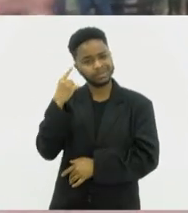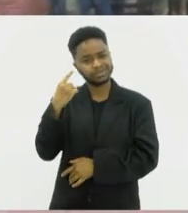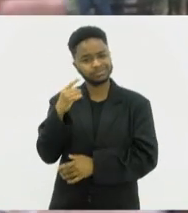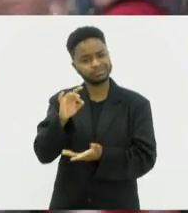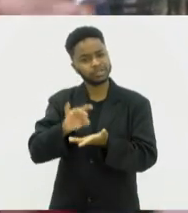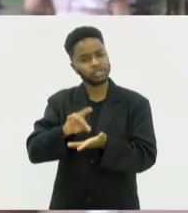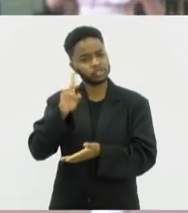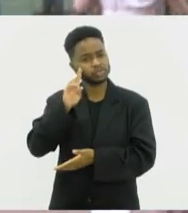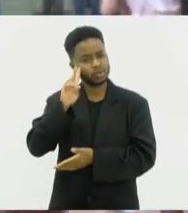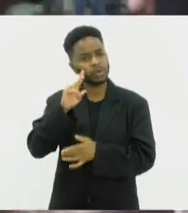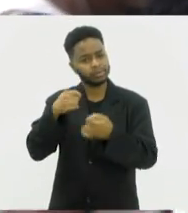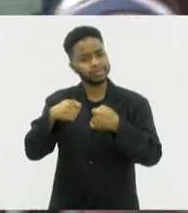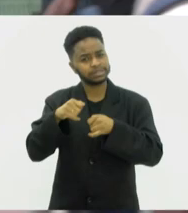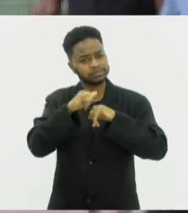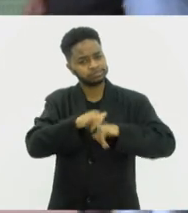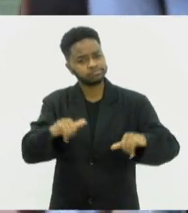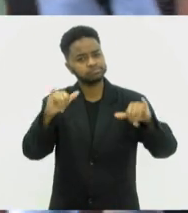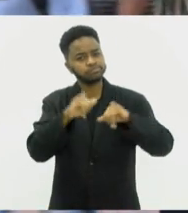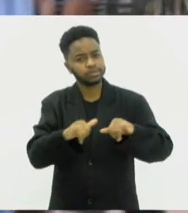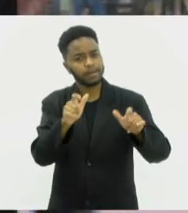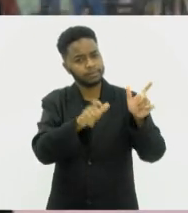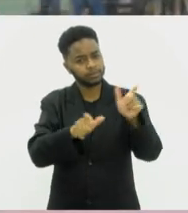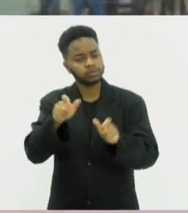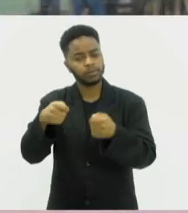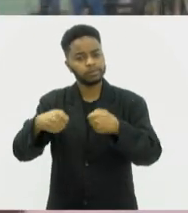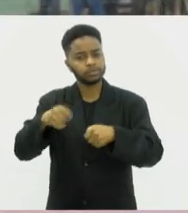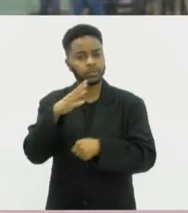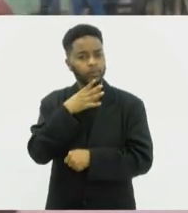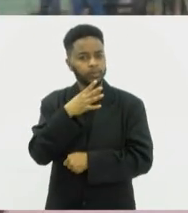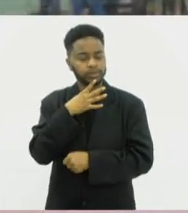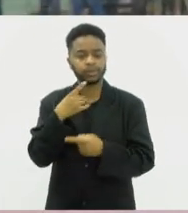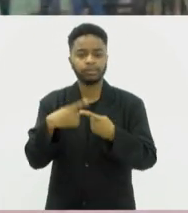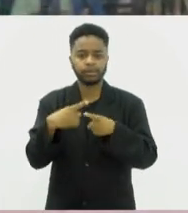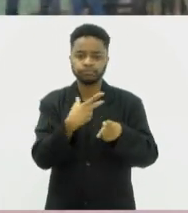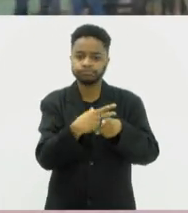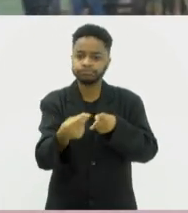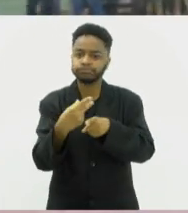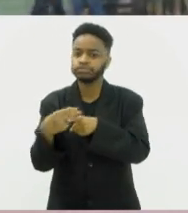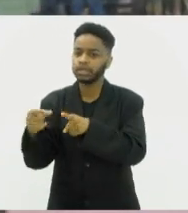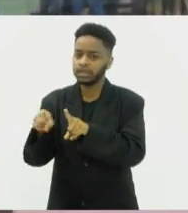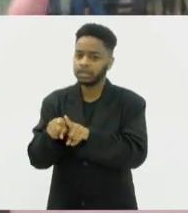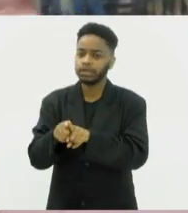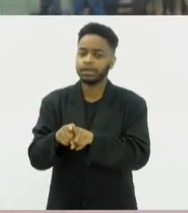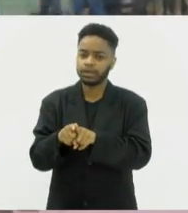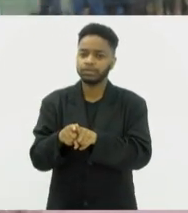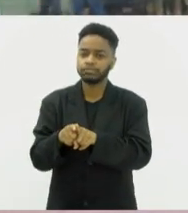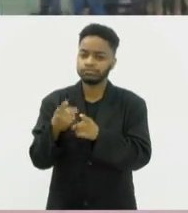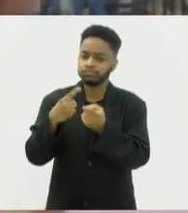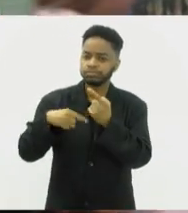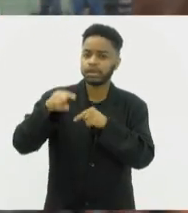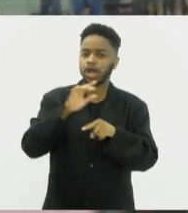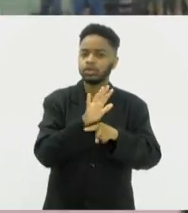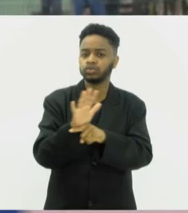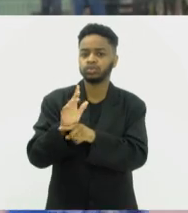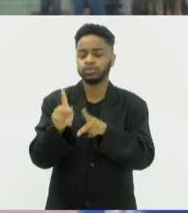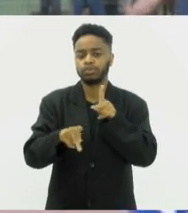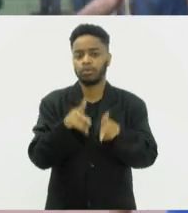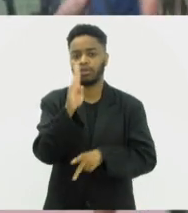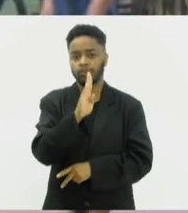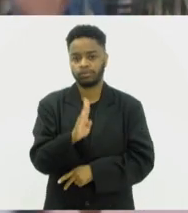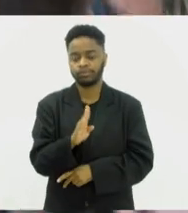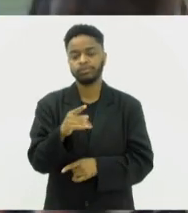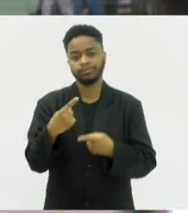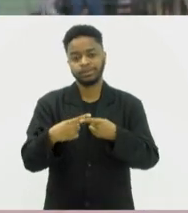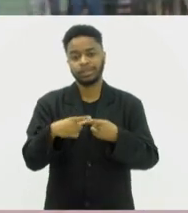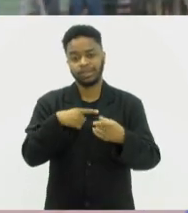todo brasileiro tem que conhecer, porque é uma história de conquistas e muito vitoriosa para o povo brasileiro. É uma história